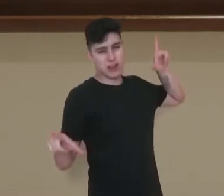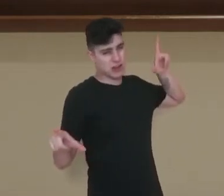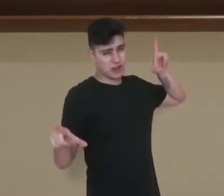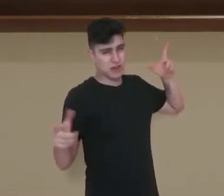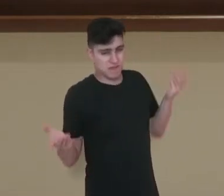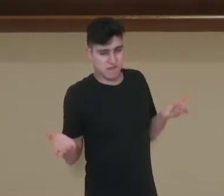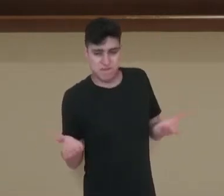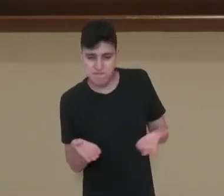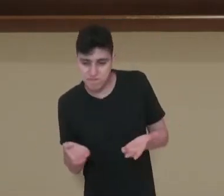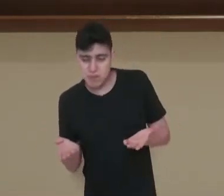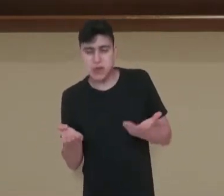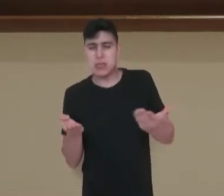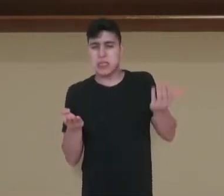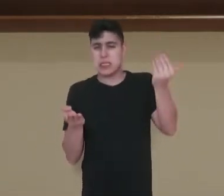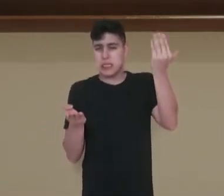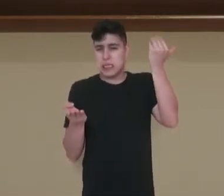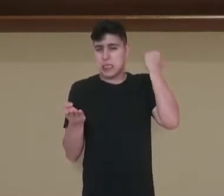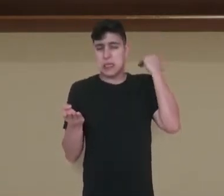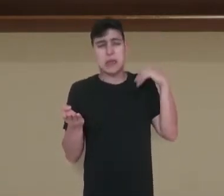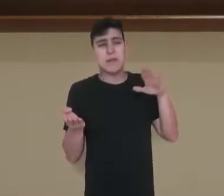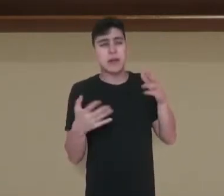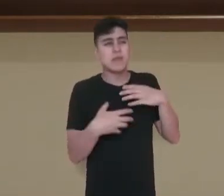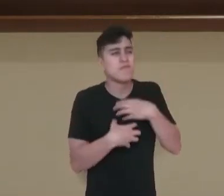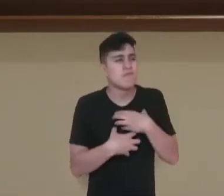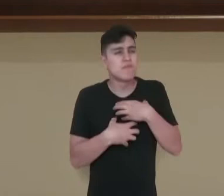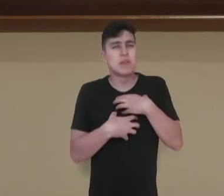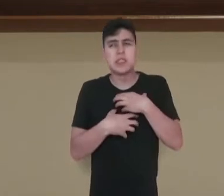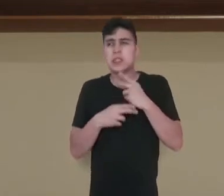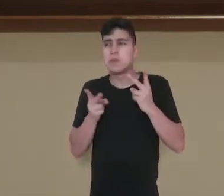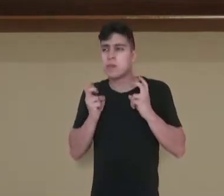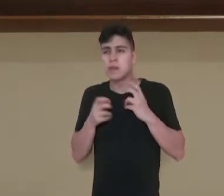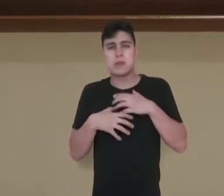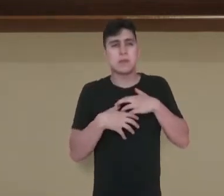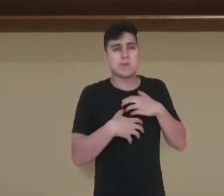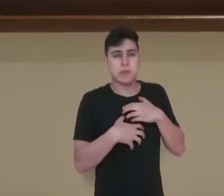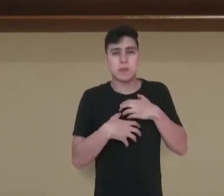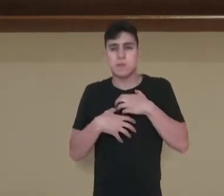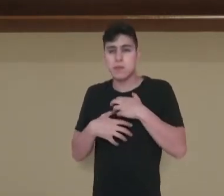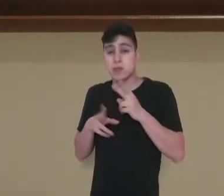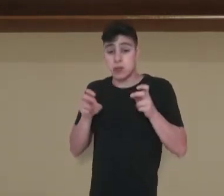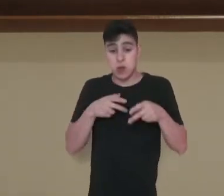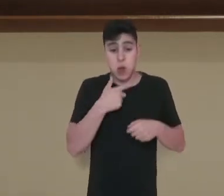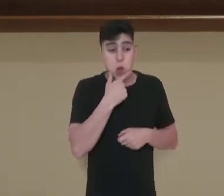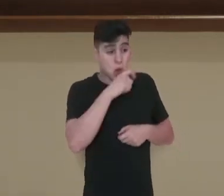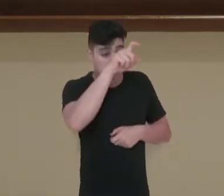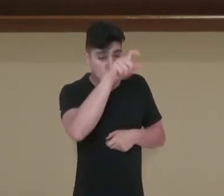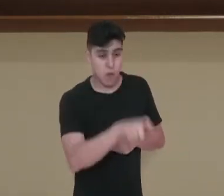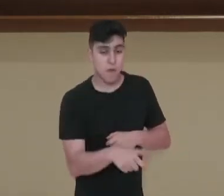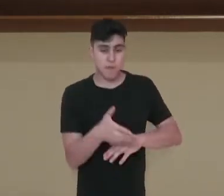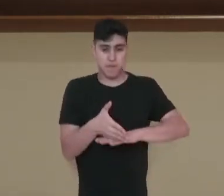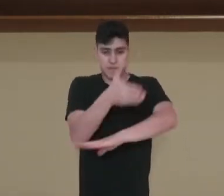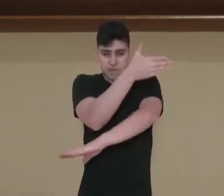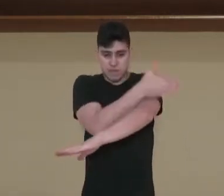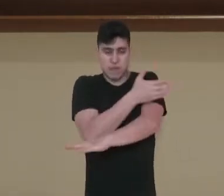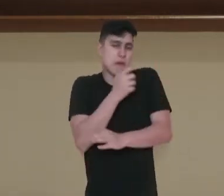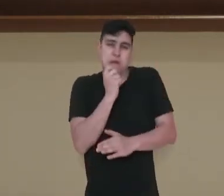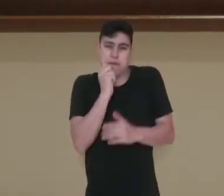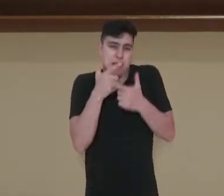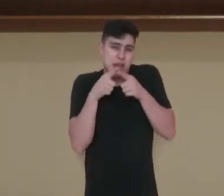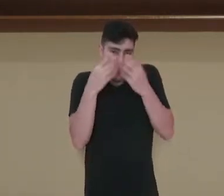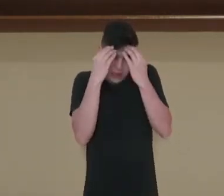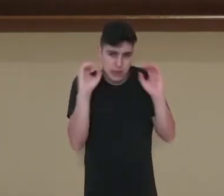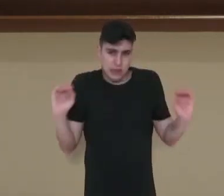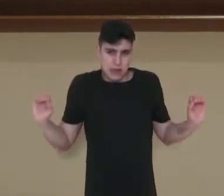mas era mais por instinto, né? A partir do instinto homem primitivo, nem a linguagem codificada como nós temos hoje,